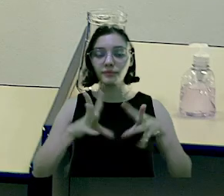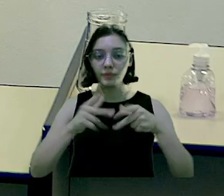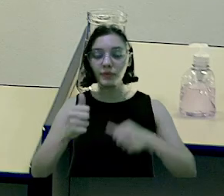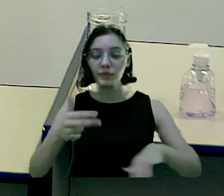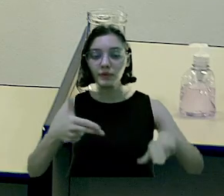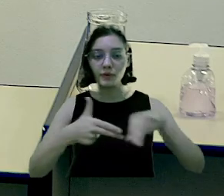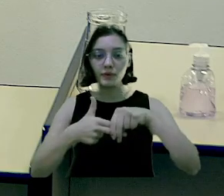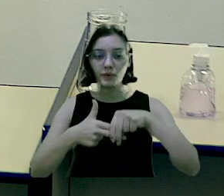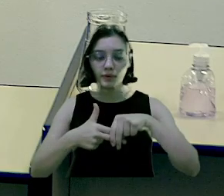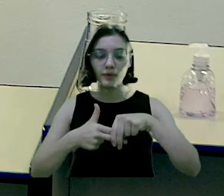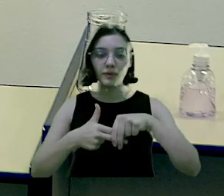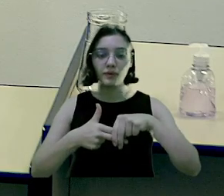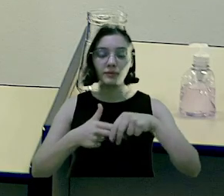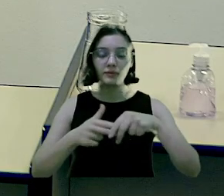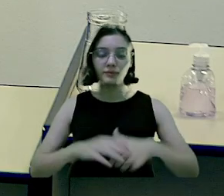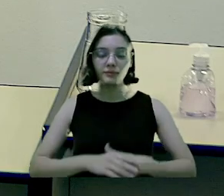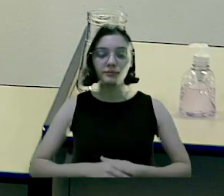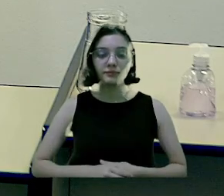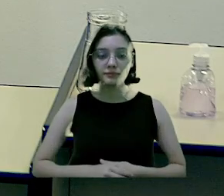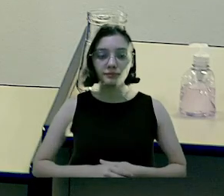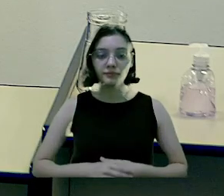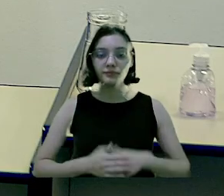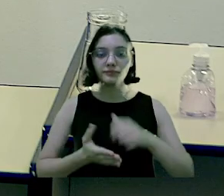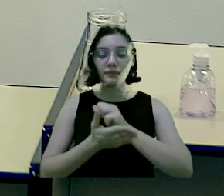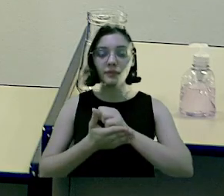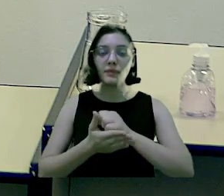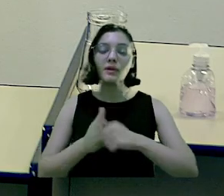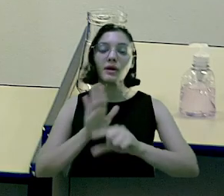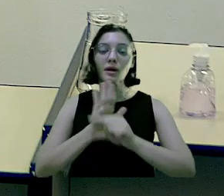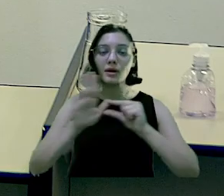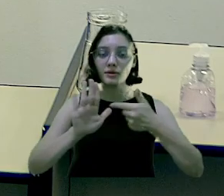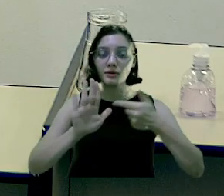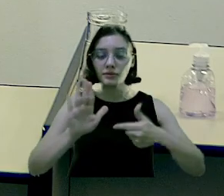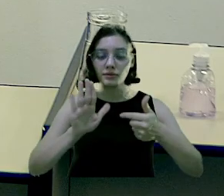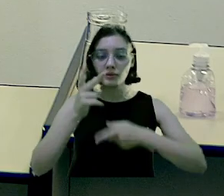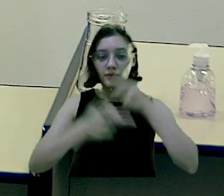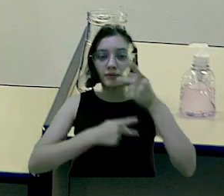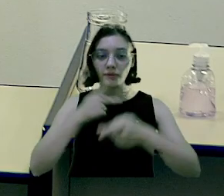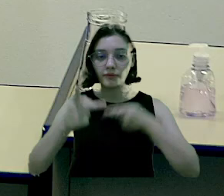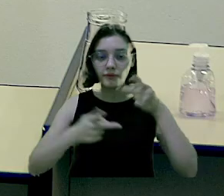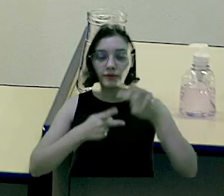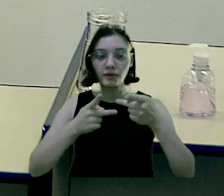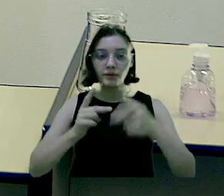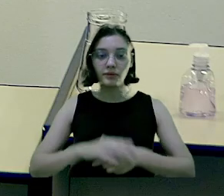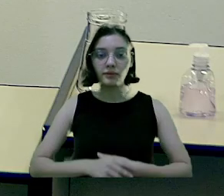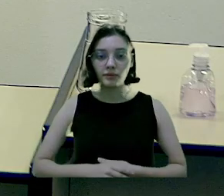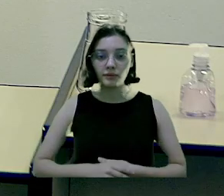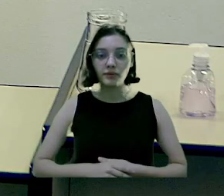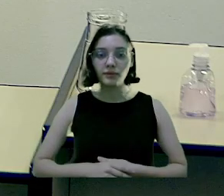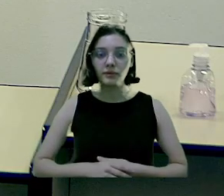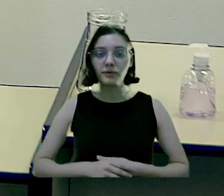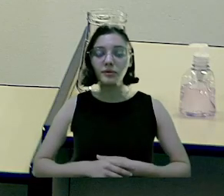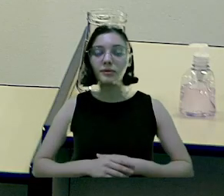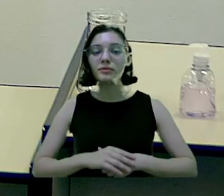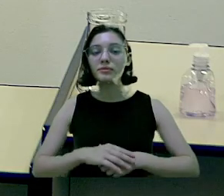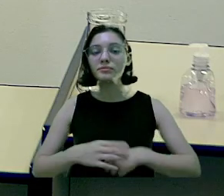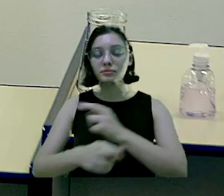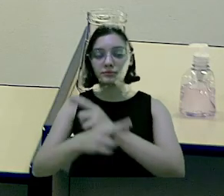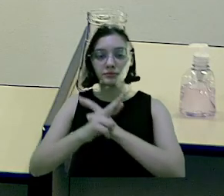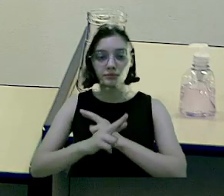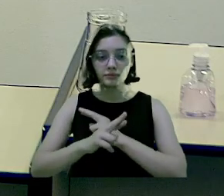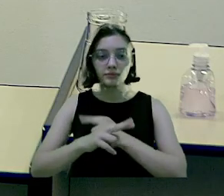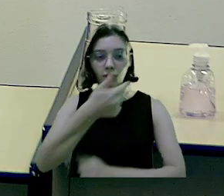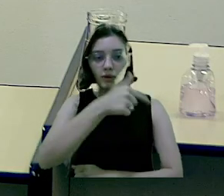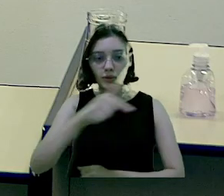Discriminados pelos anexos que fazem parte integrante dessa lei. Artigo 2º. A receita será realizada mediante a arrecadação de